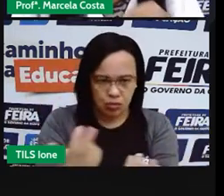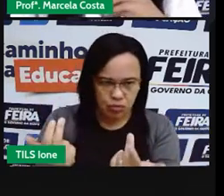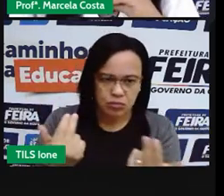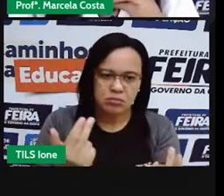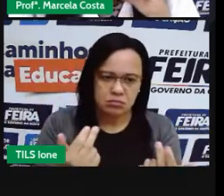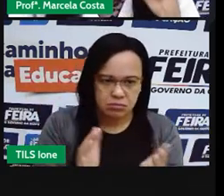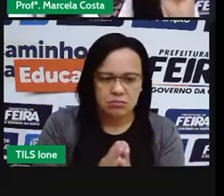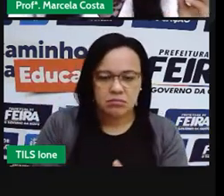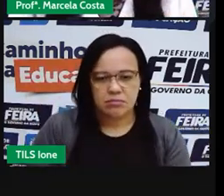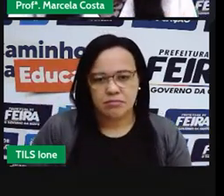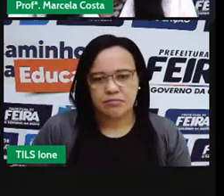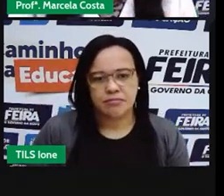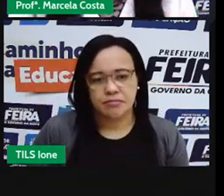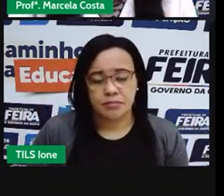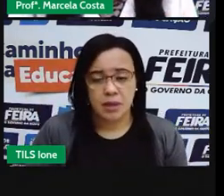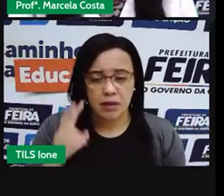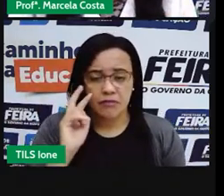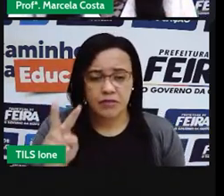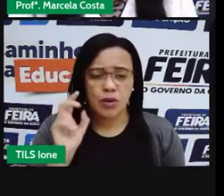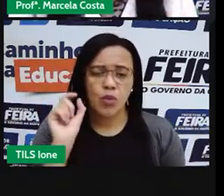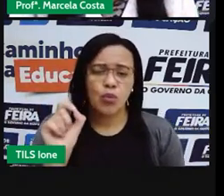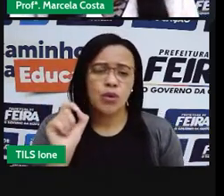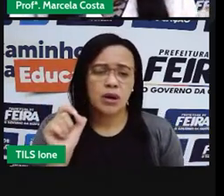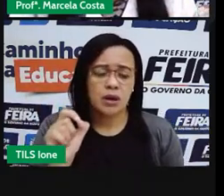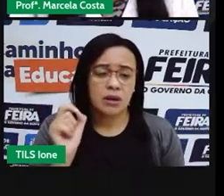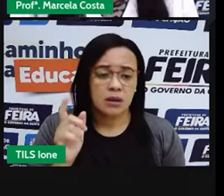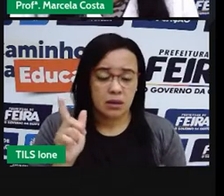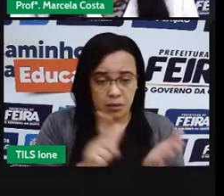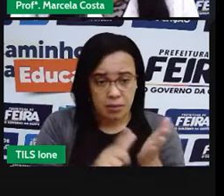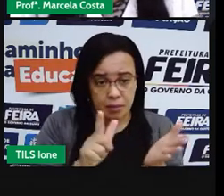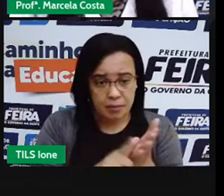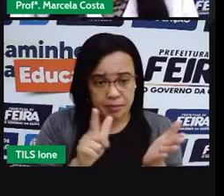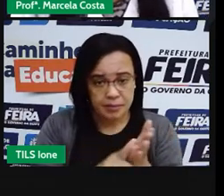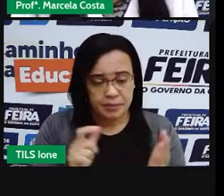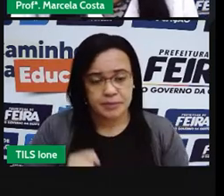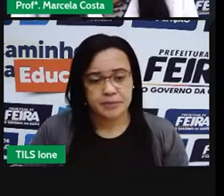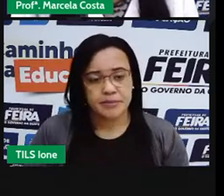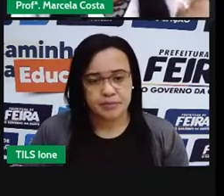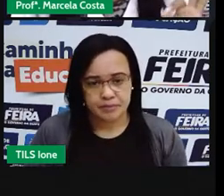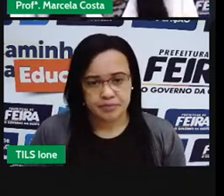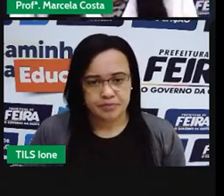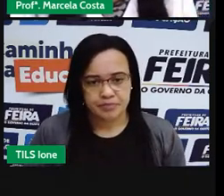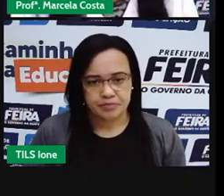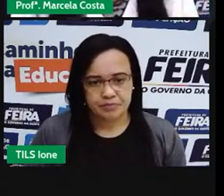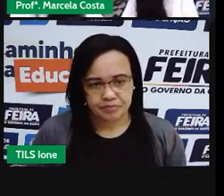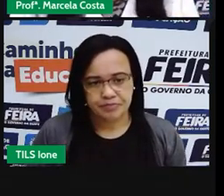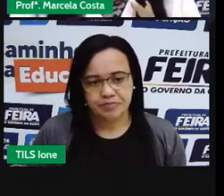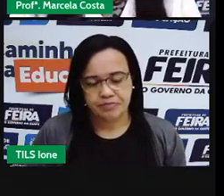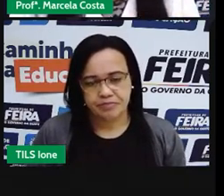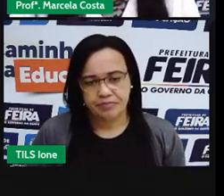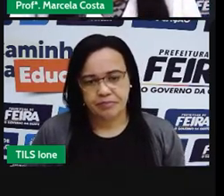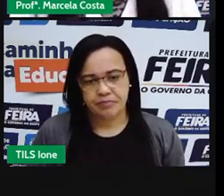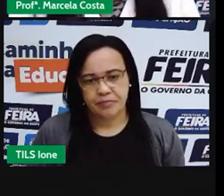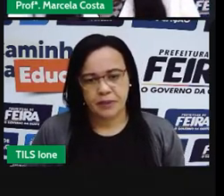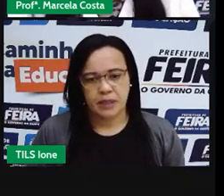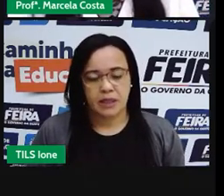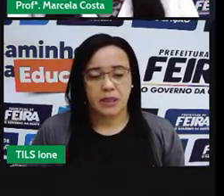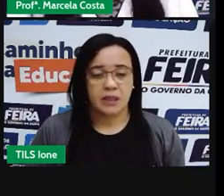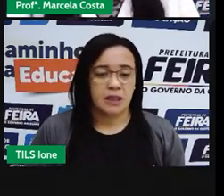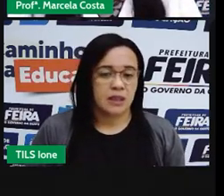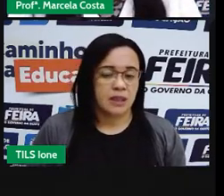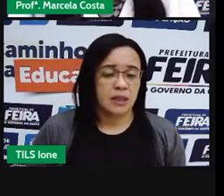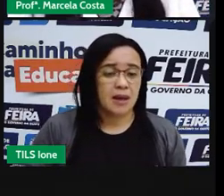Então, a gente vê aqui que a partir do mínimo, é 10 metros